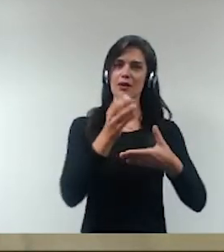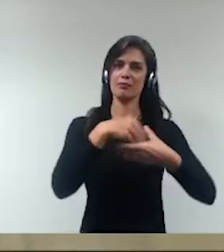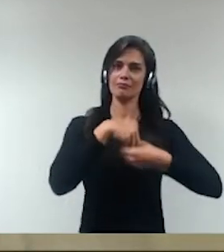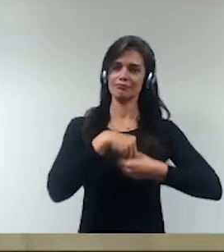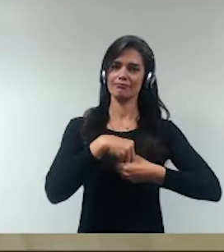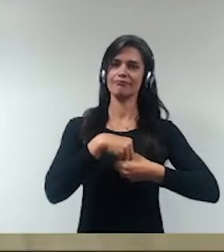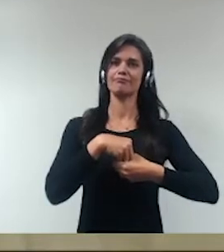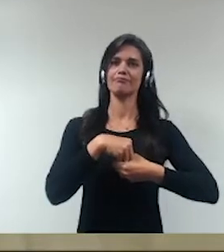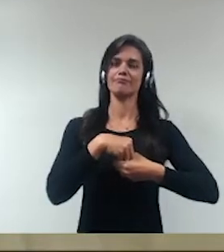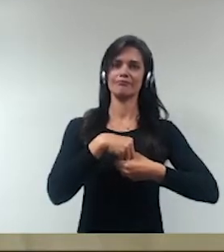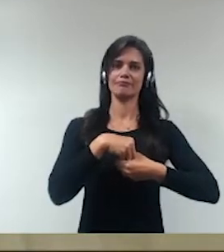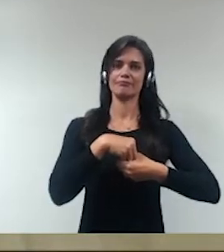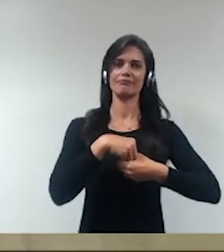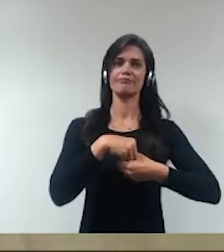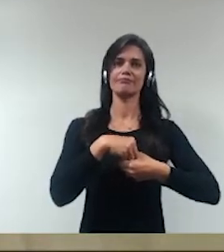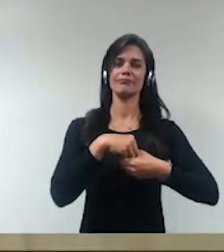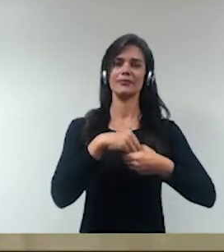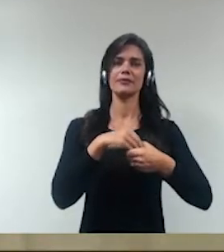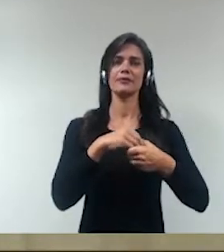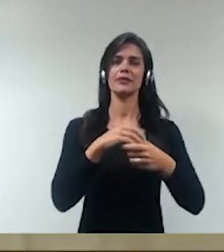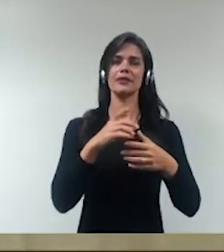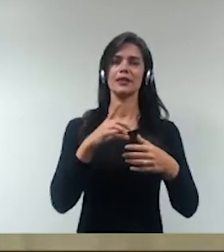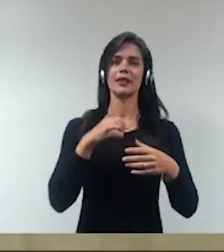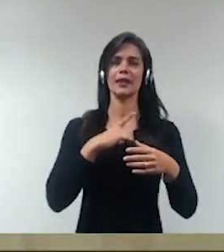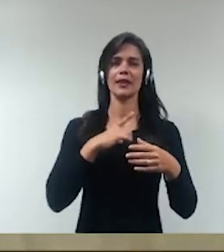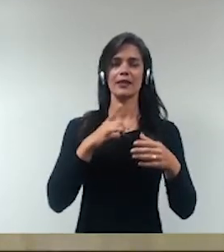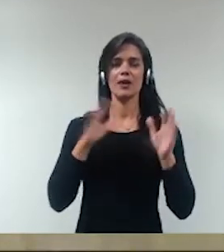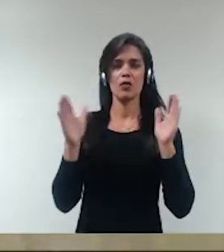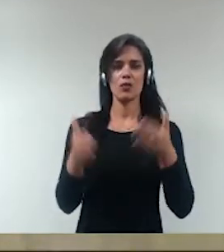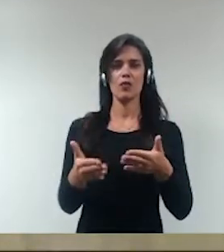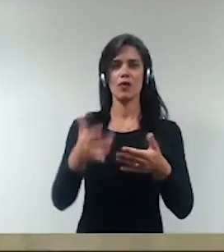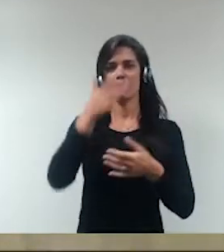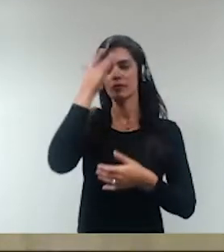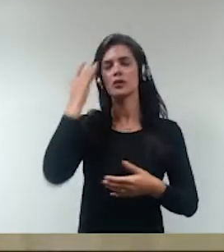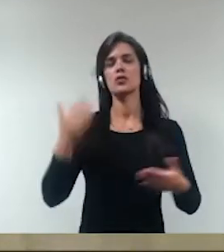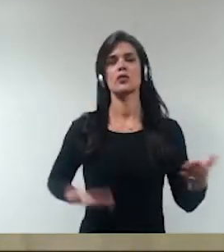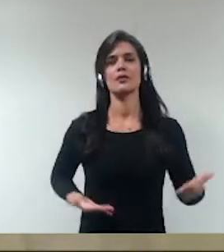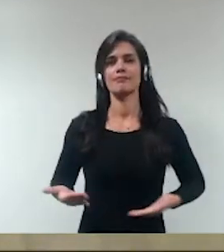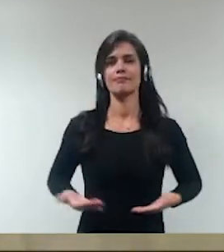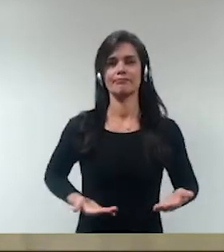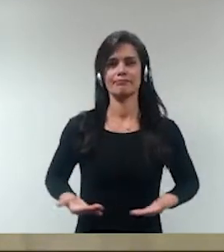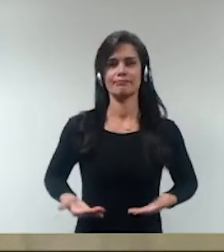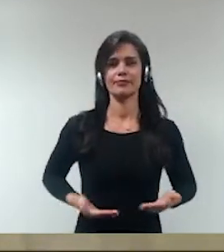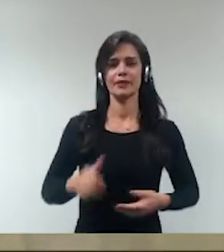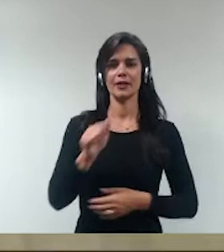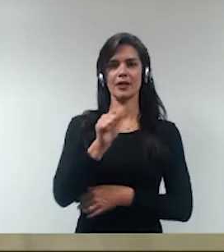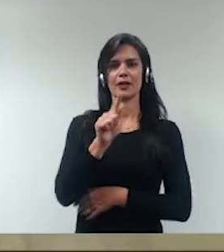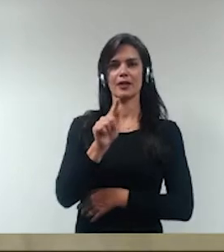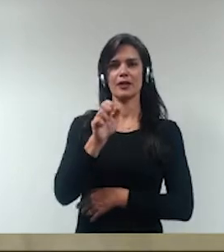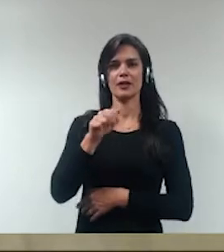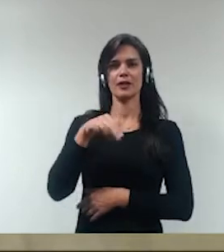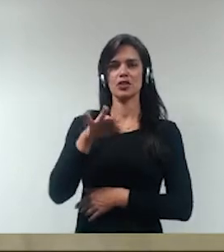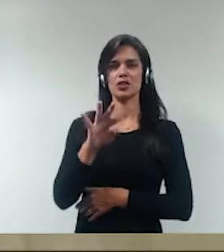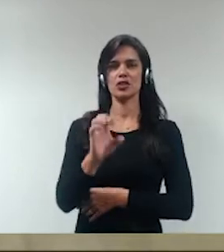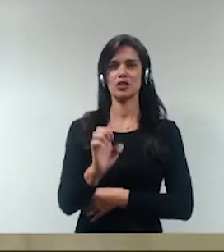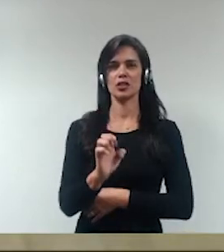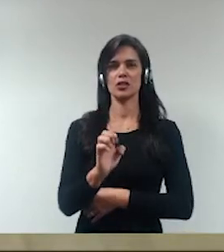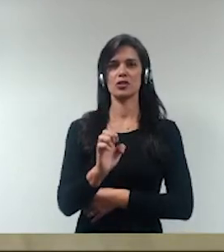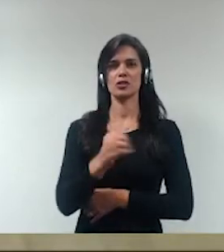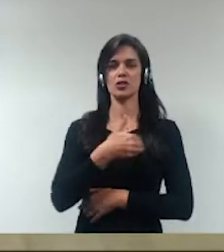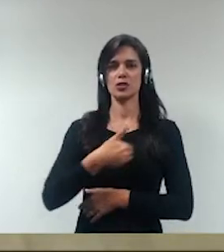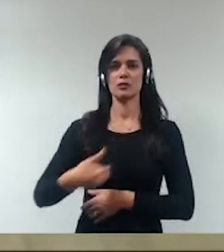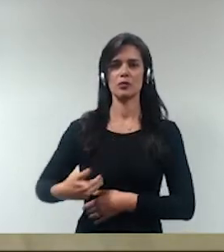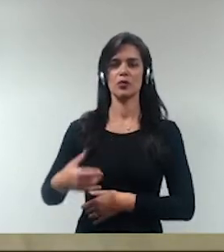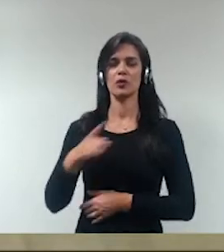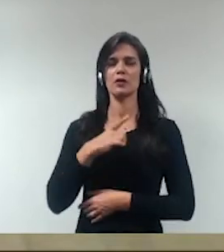sempre com esse foco na responsabilidade do agente público. Nós temos aí duas diretrizes